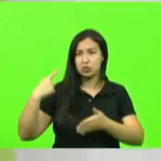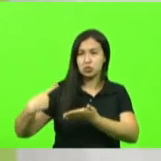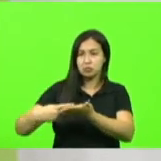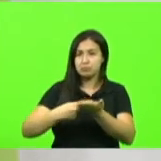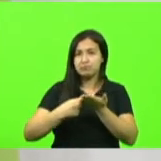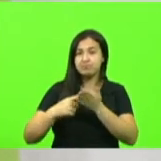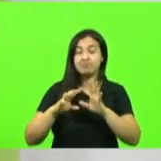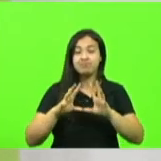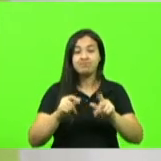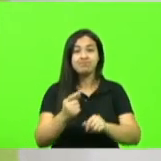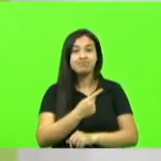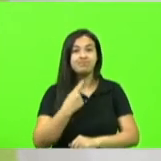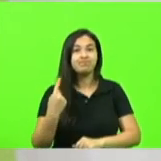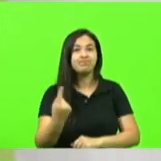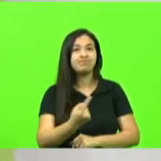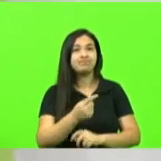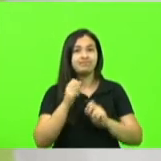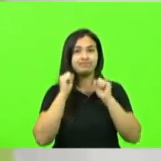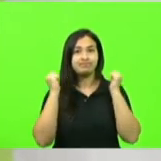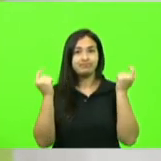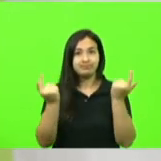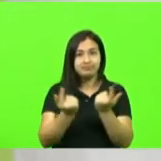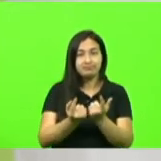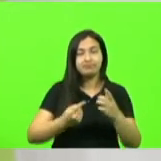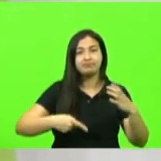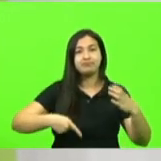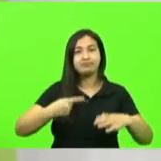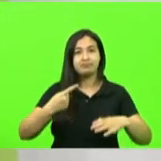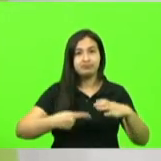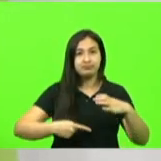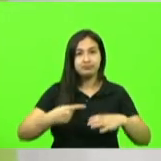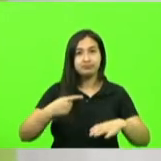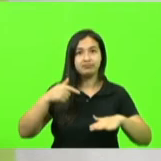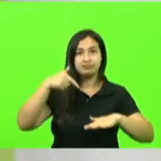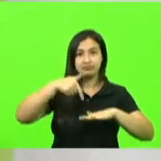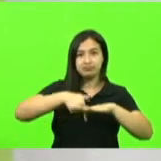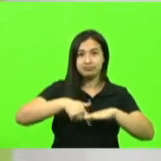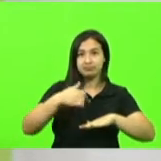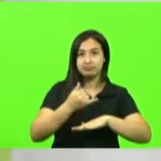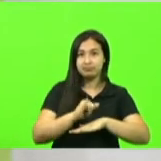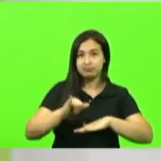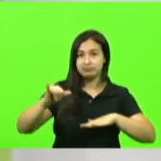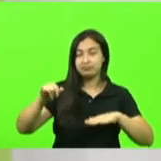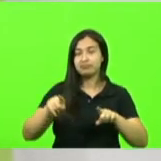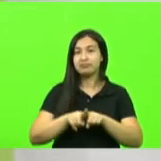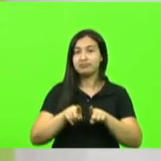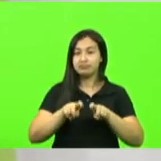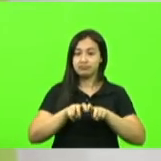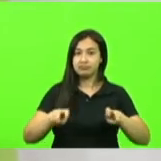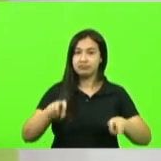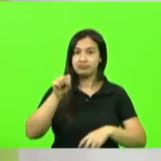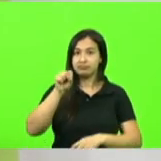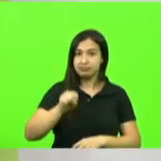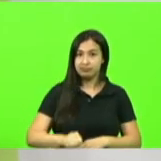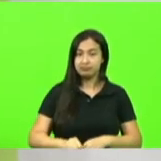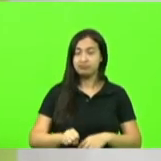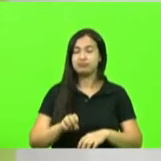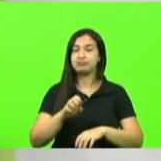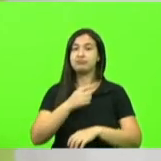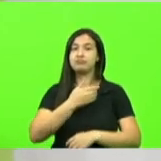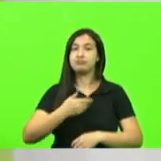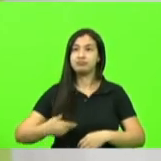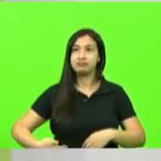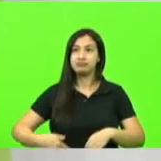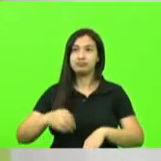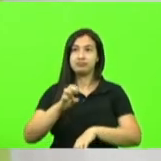nós é da Assembleia Legislativa é da Comissão de Minas e Energia é da Bancada do Sul é dessa casa é do governo do estado que